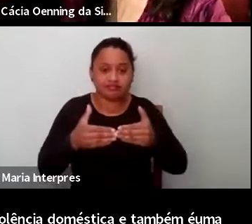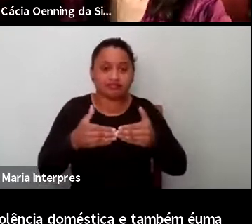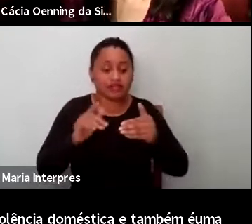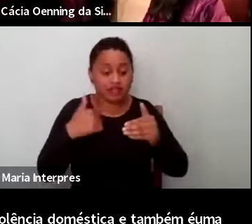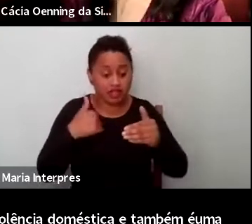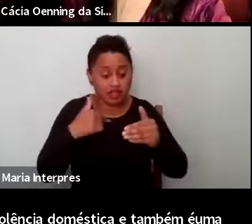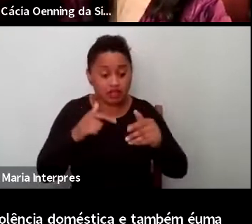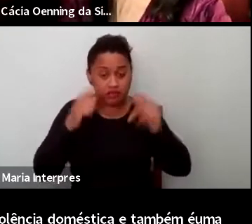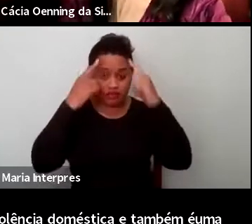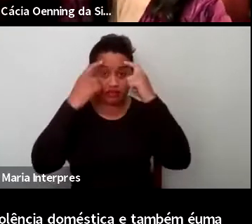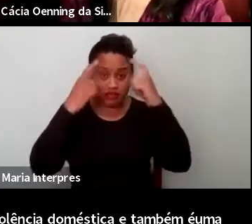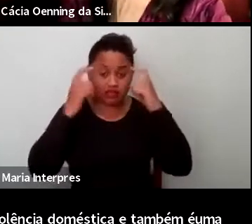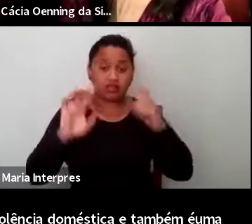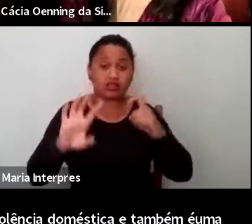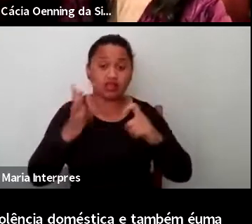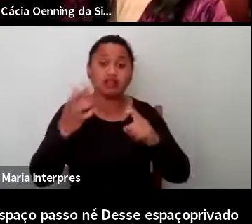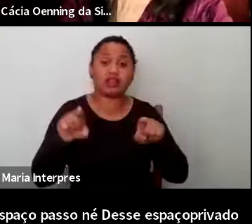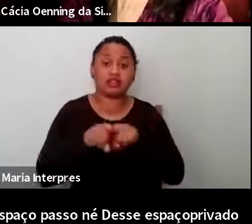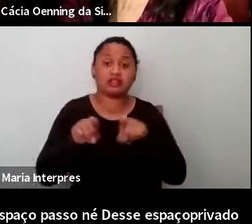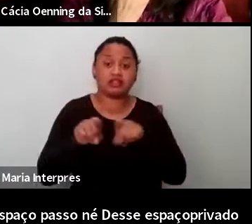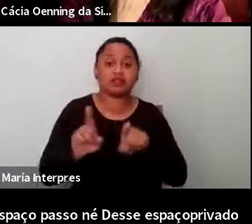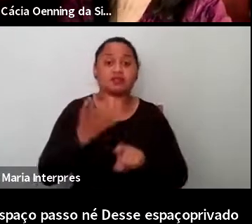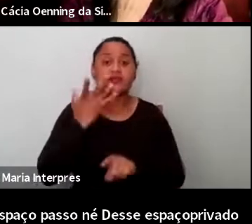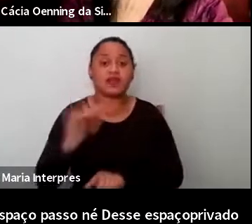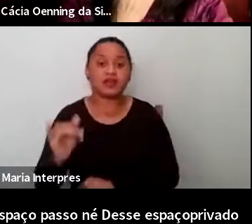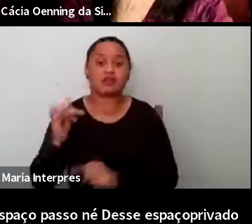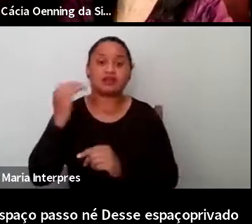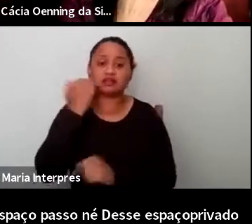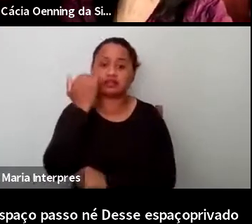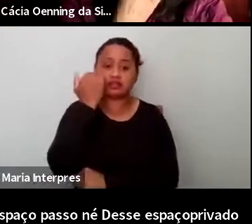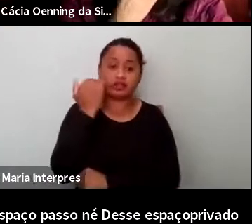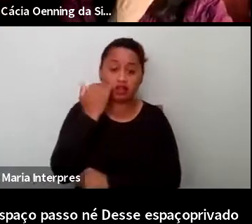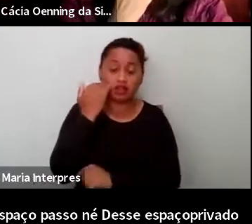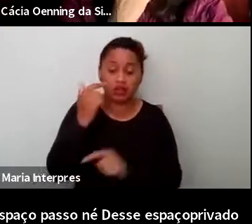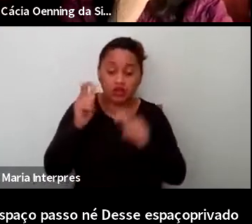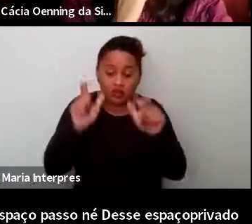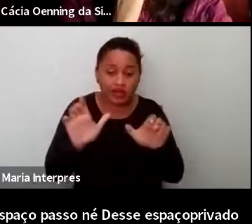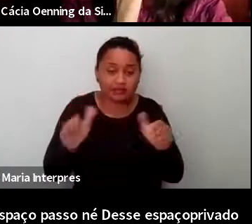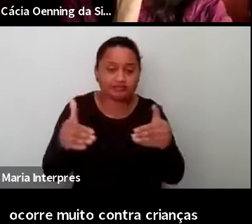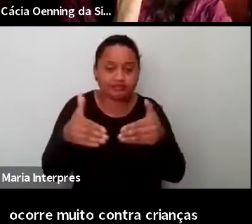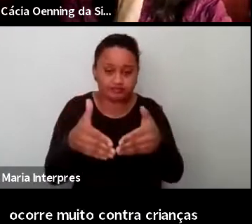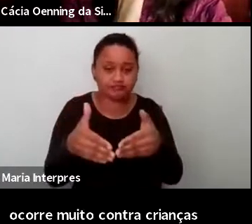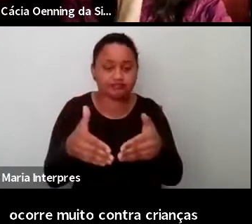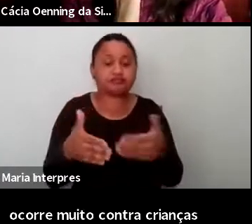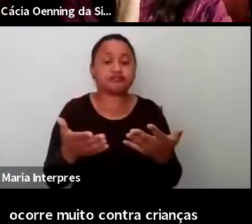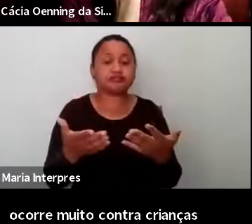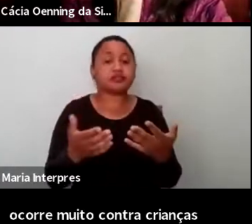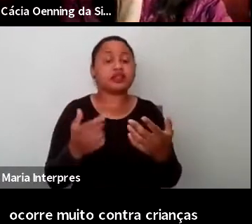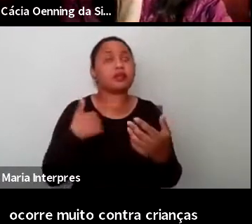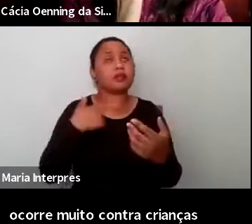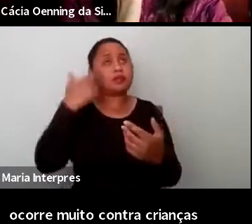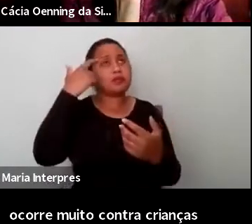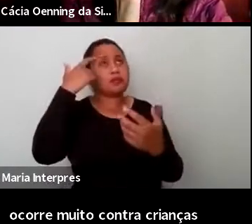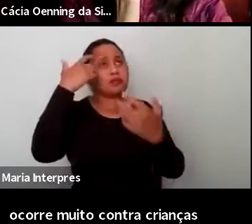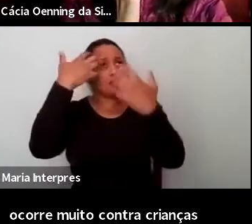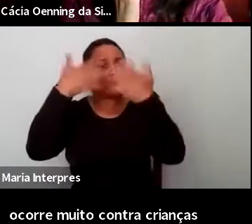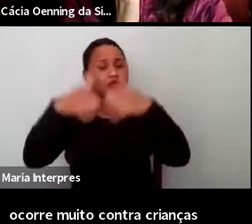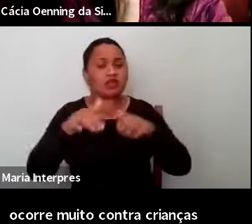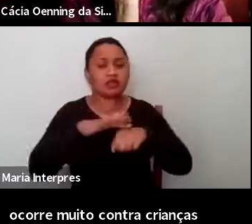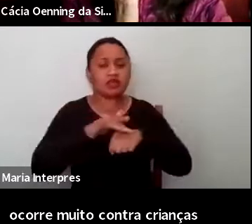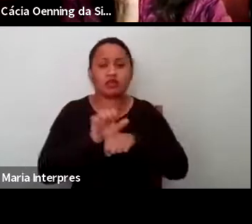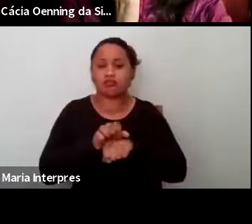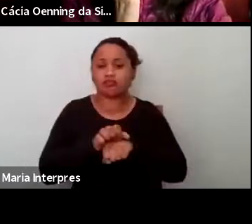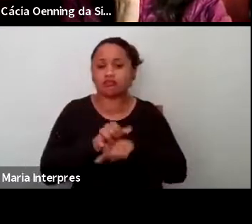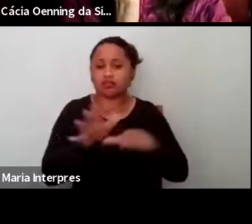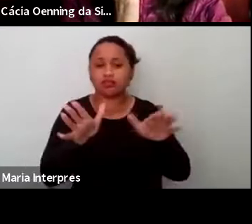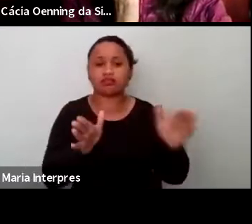que ocorre muito contra crianças e adolescentes, que é que se dá no espaço privado. E aí eu fico pensando como na pandemia isso é